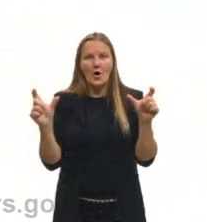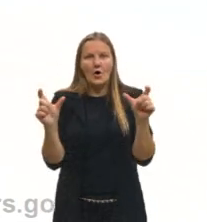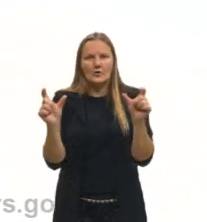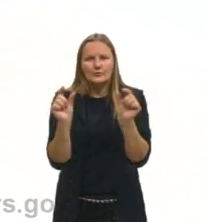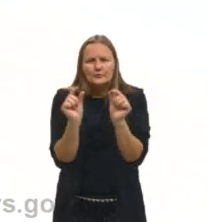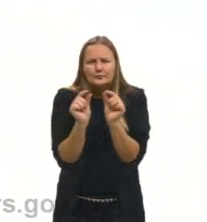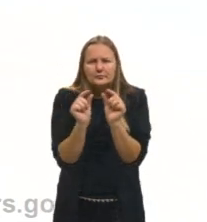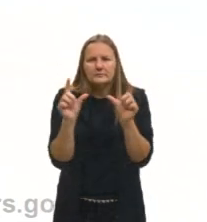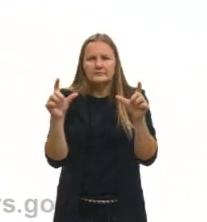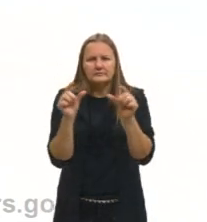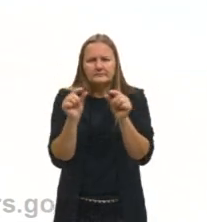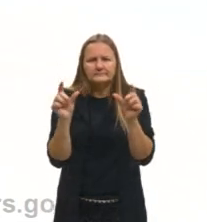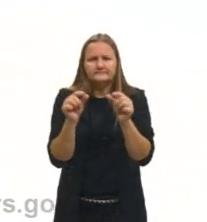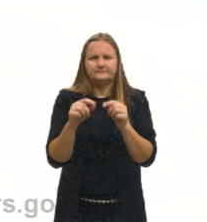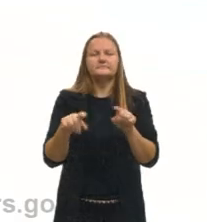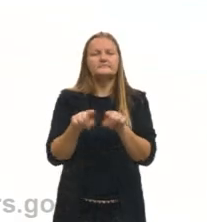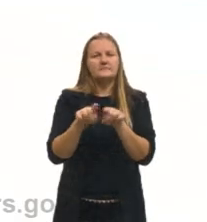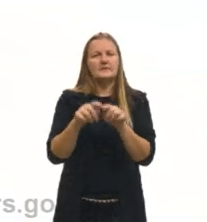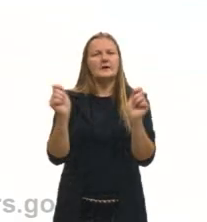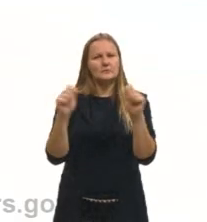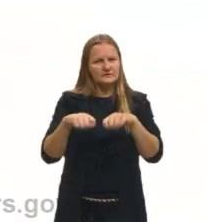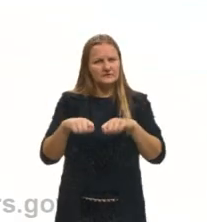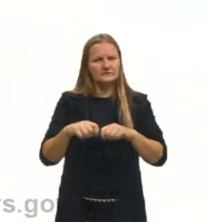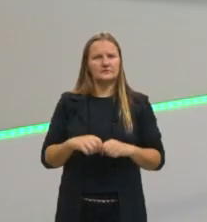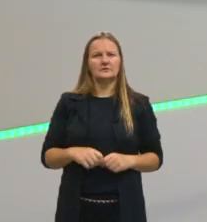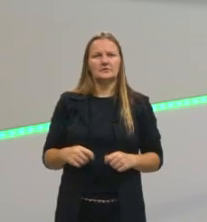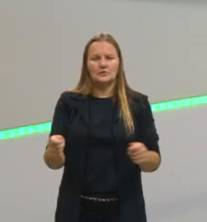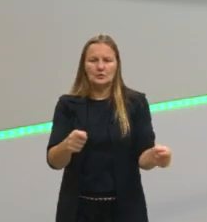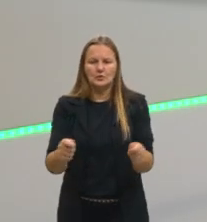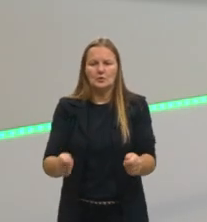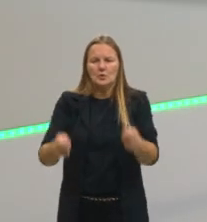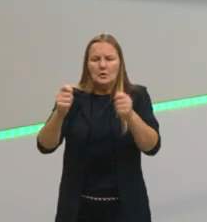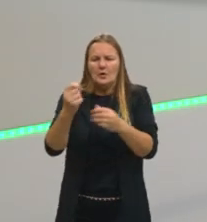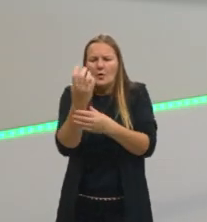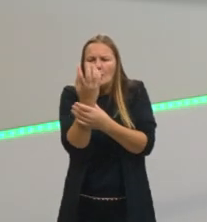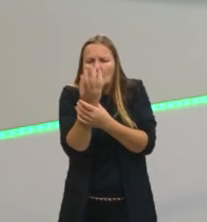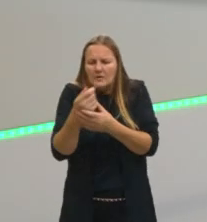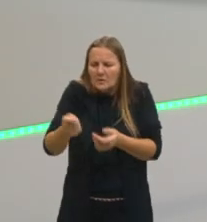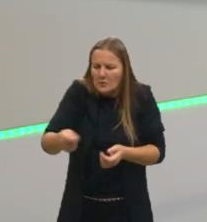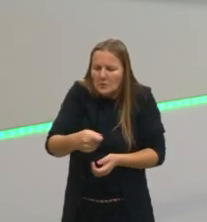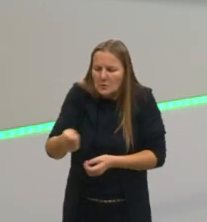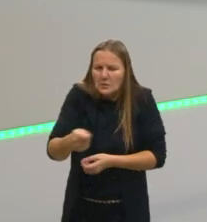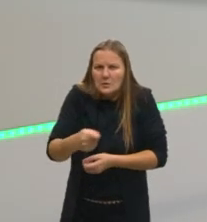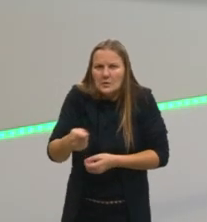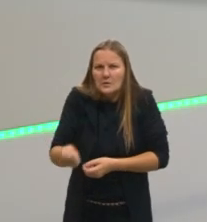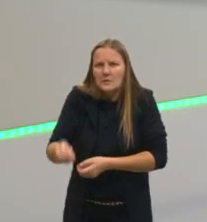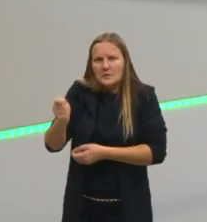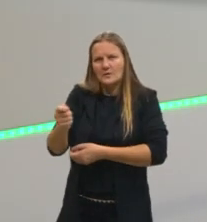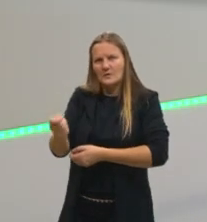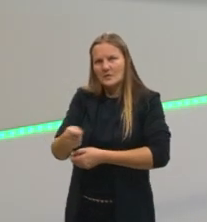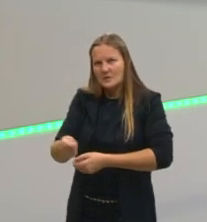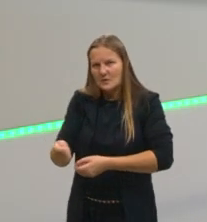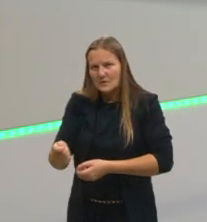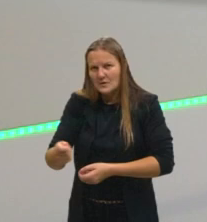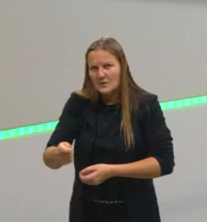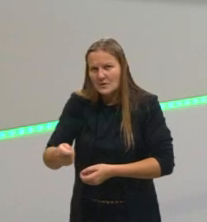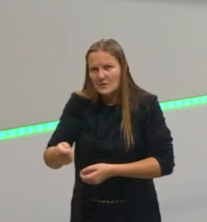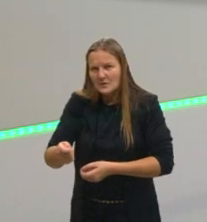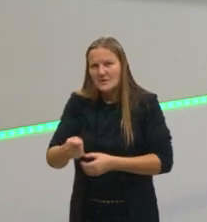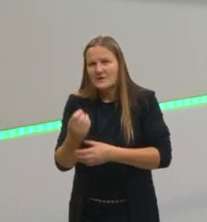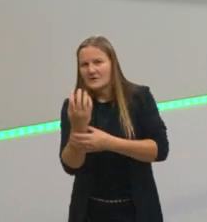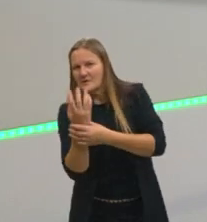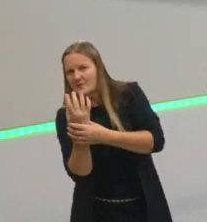fazer várias diferenças de tamanho. Se eu quiser, eu posso trabalhar com pó fino, com um pouquinho mais granulado e com